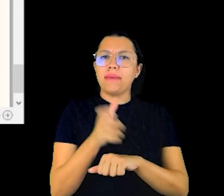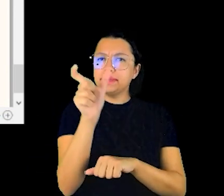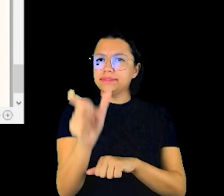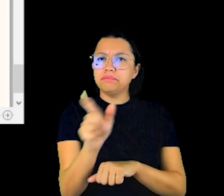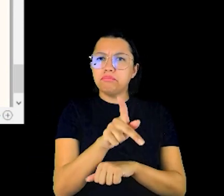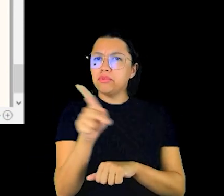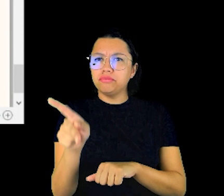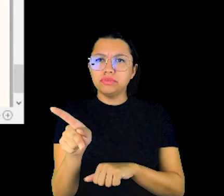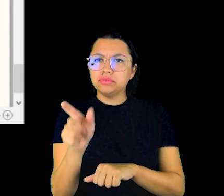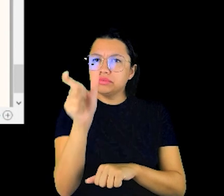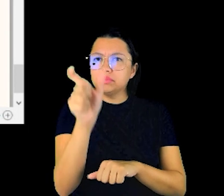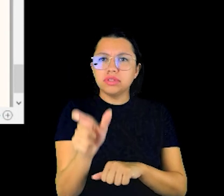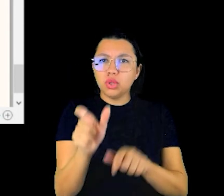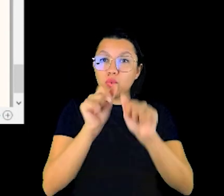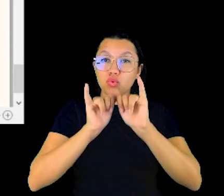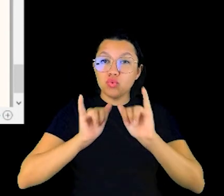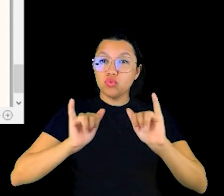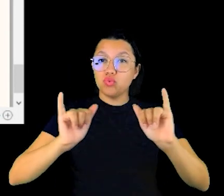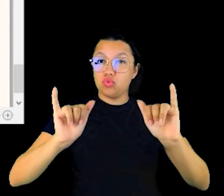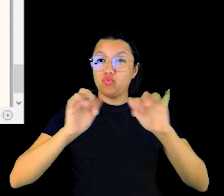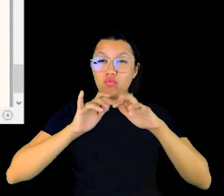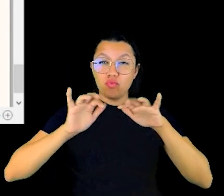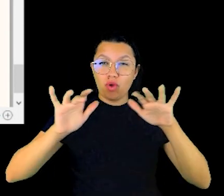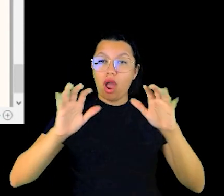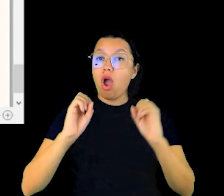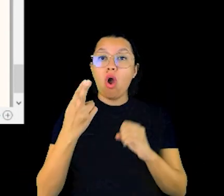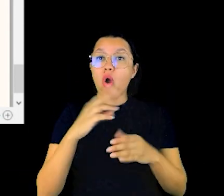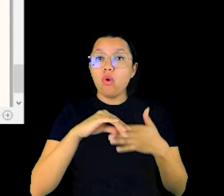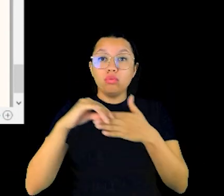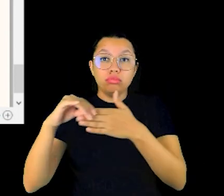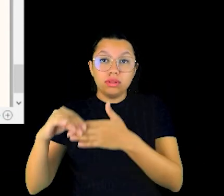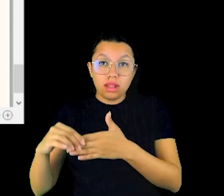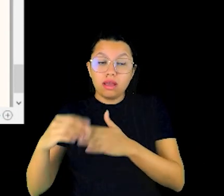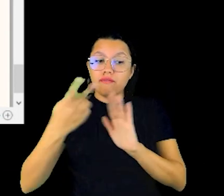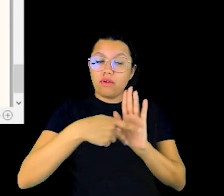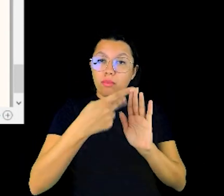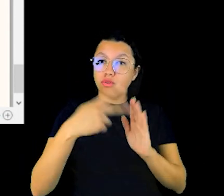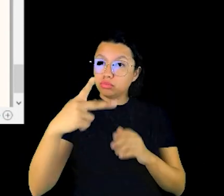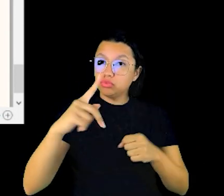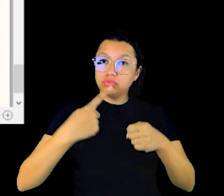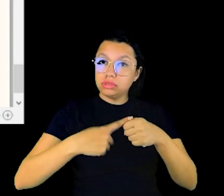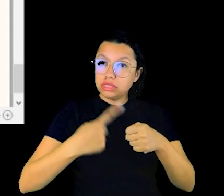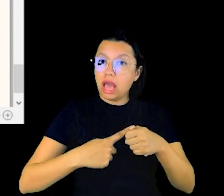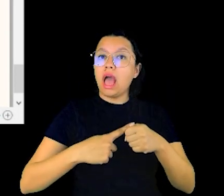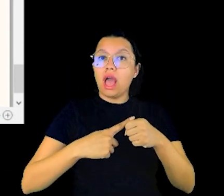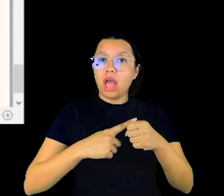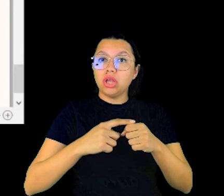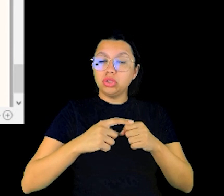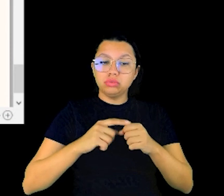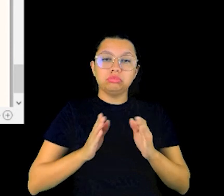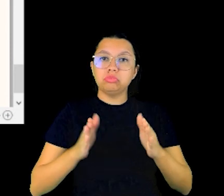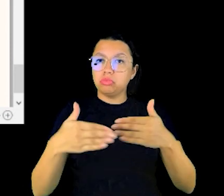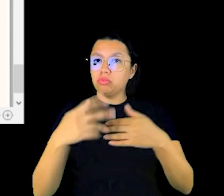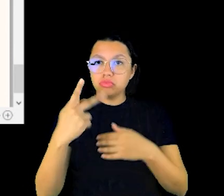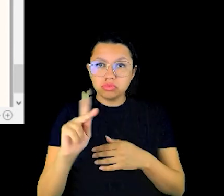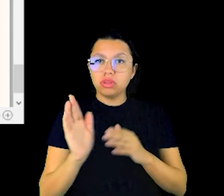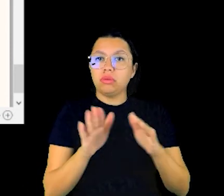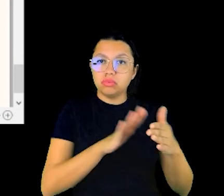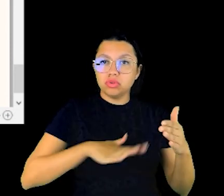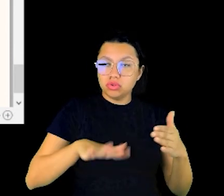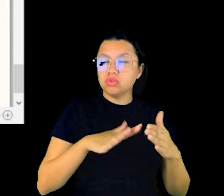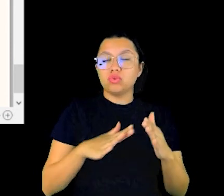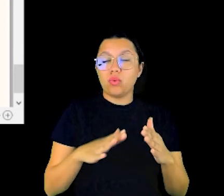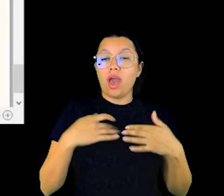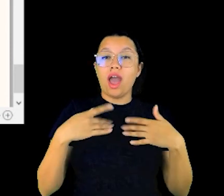nós, sejam como professores, sejam como divulgadores, ou mesmo para levar o projeto para as suas cidades, suas sessões, sub-sessões, a gente aqui na jupe está à